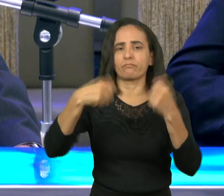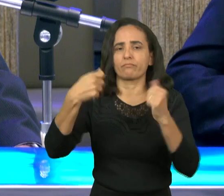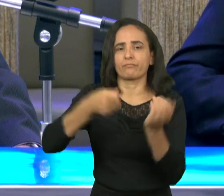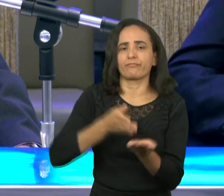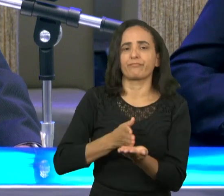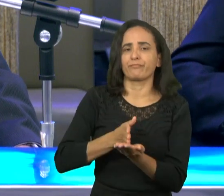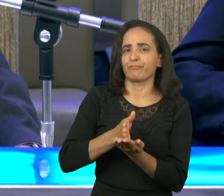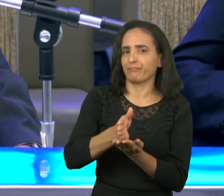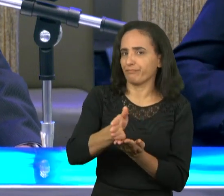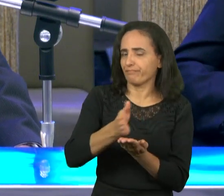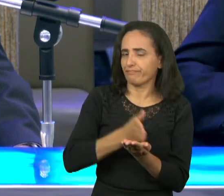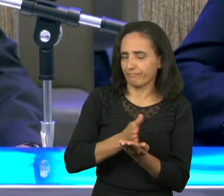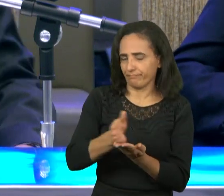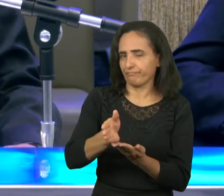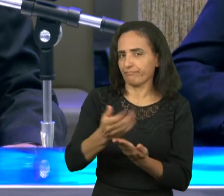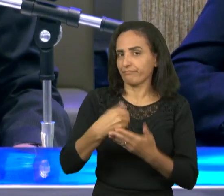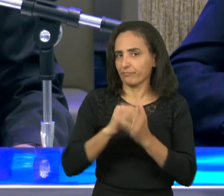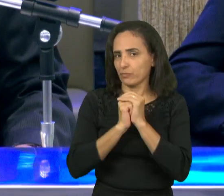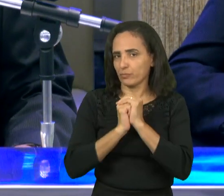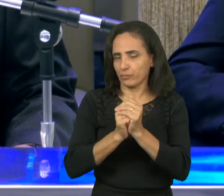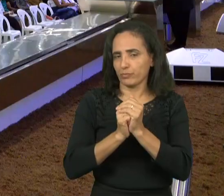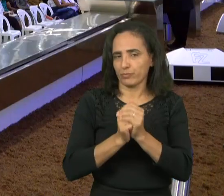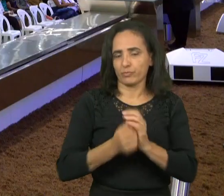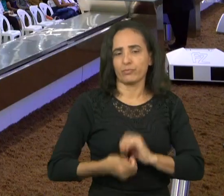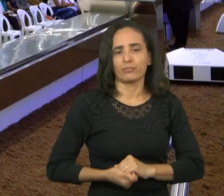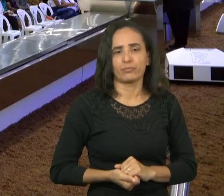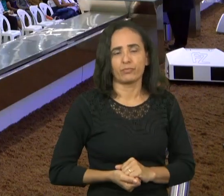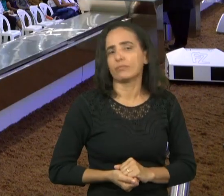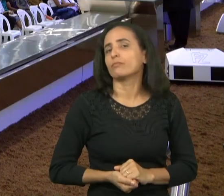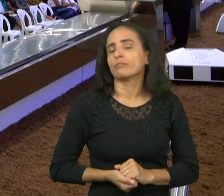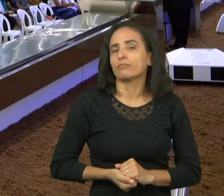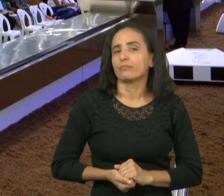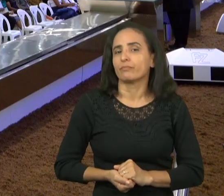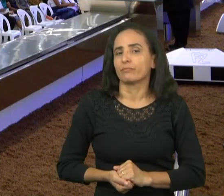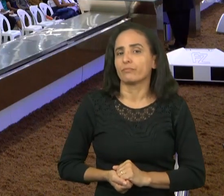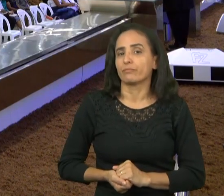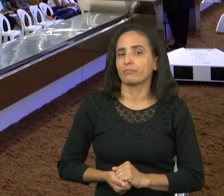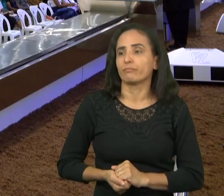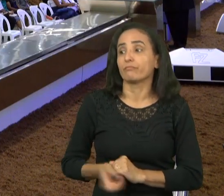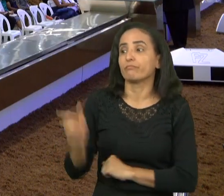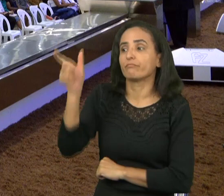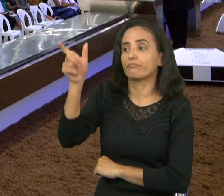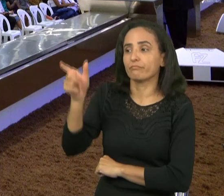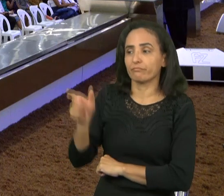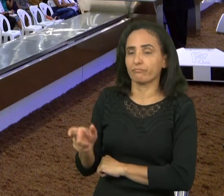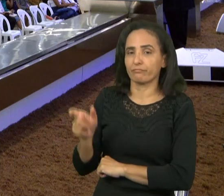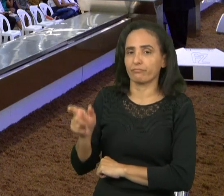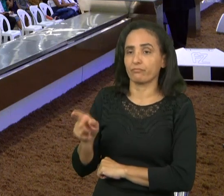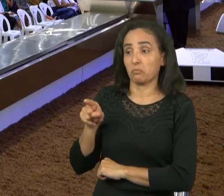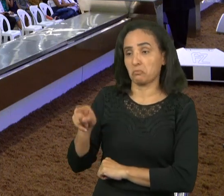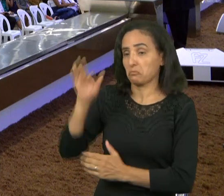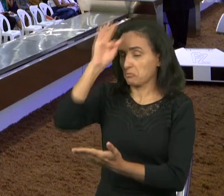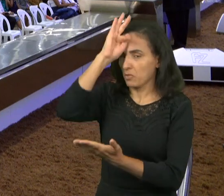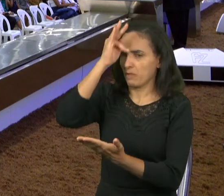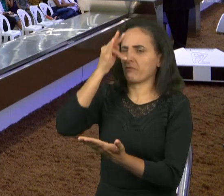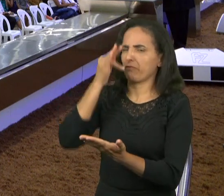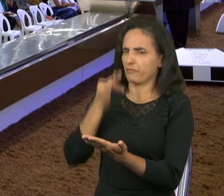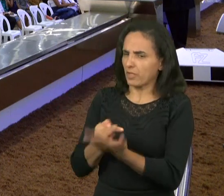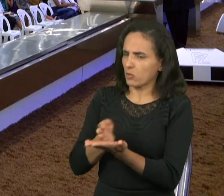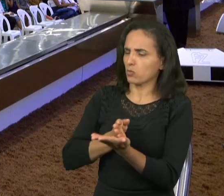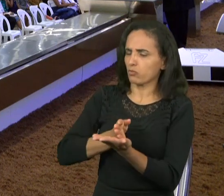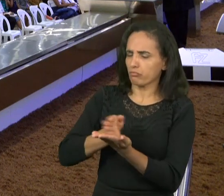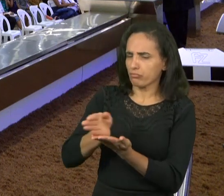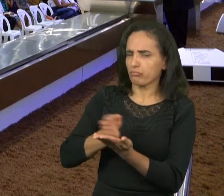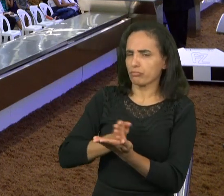Jesus Cristo. Quem diz amém, meus irmãos? Então, esse homem foi um homem de fé e a Bíblia